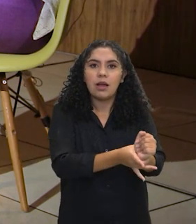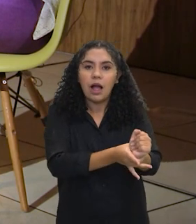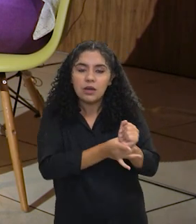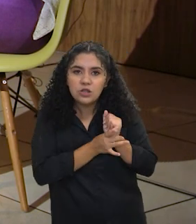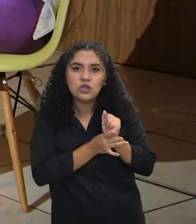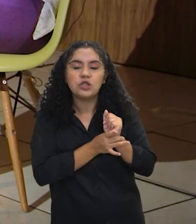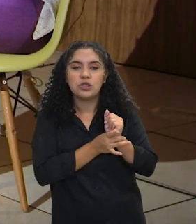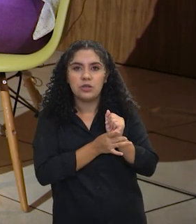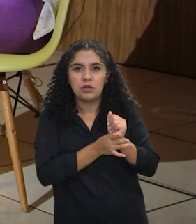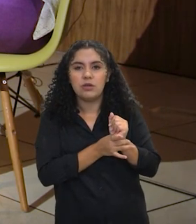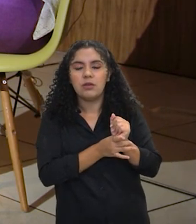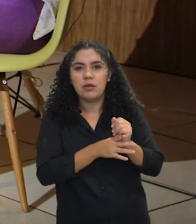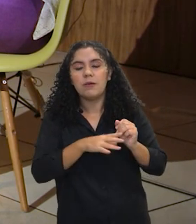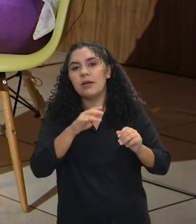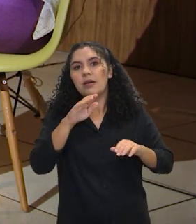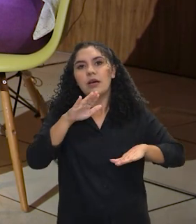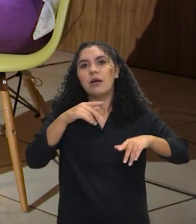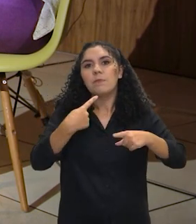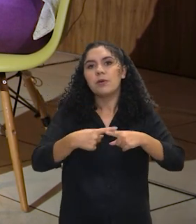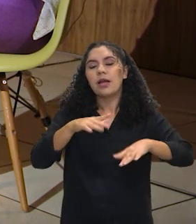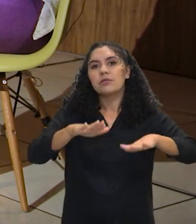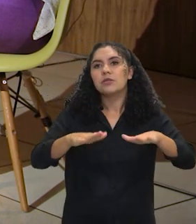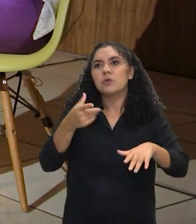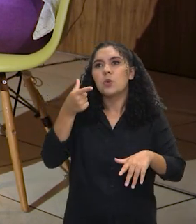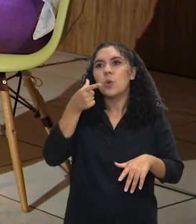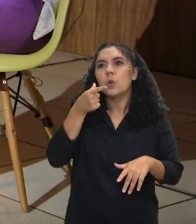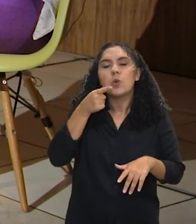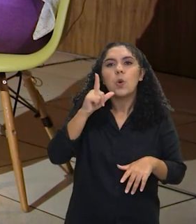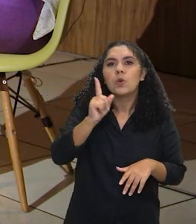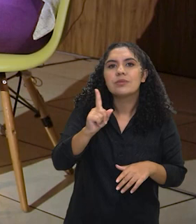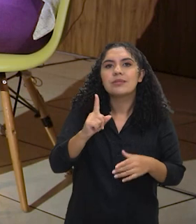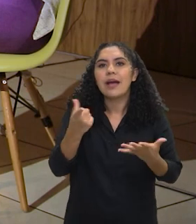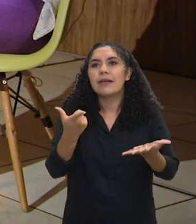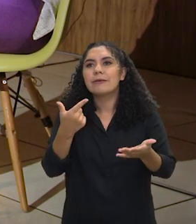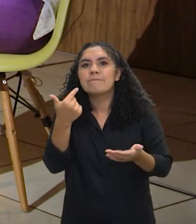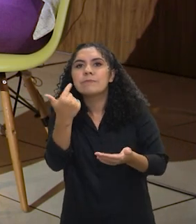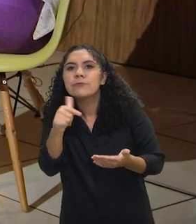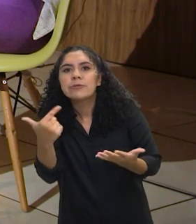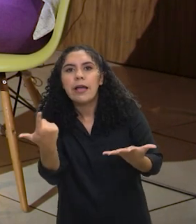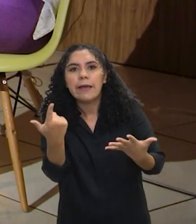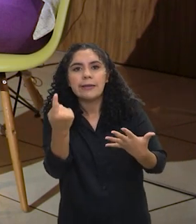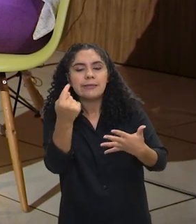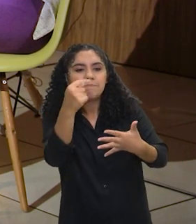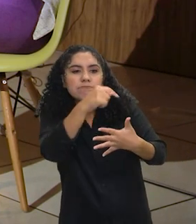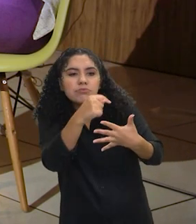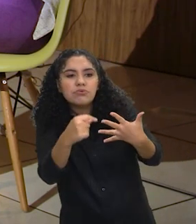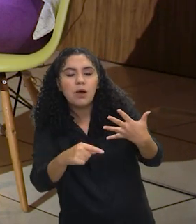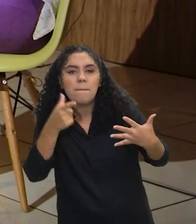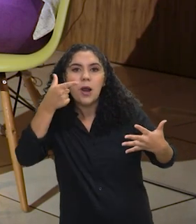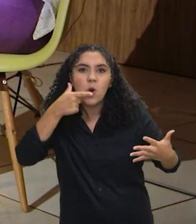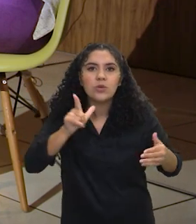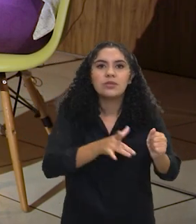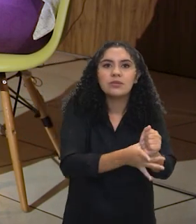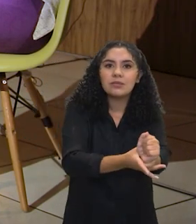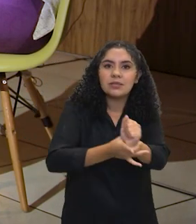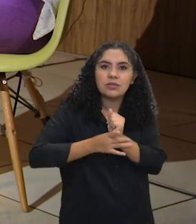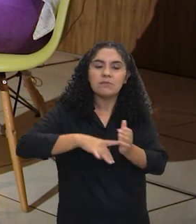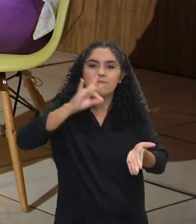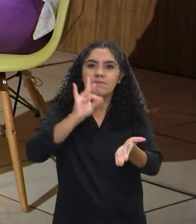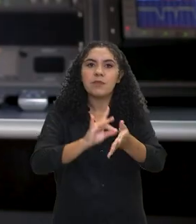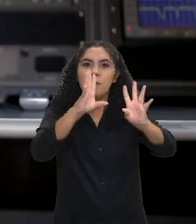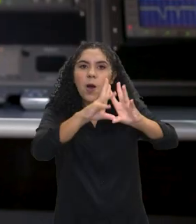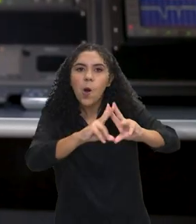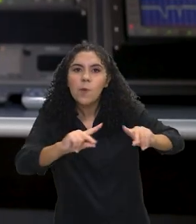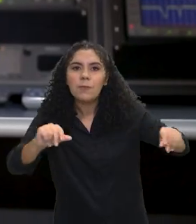instrumentos atuais, não consegue, não tem elementos para garantir que haja um efetivo